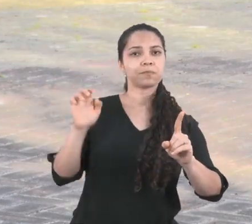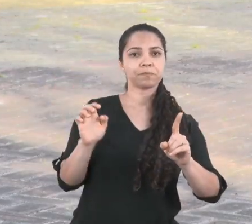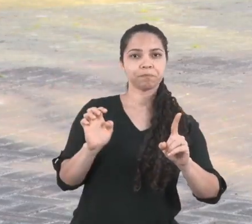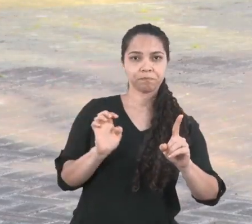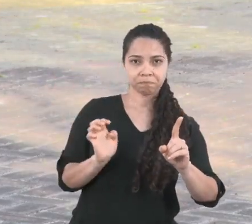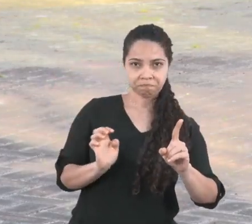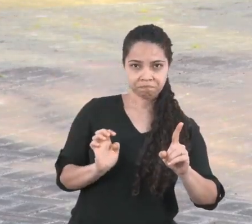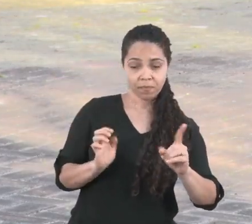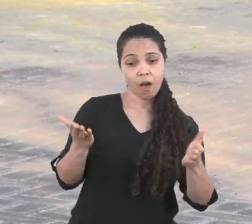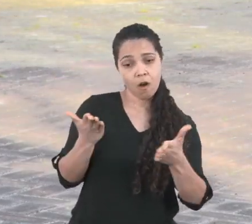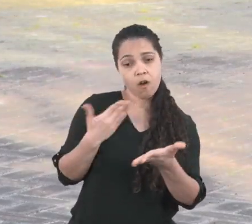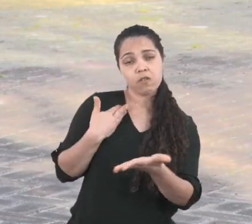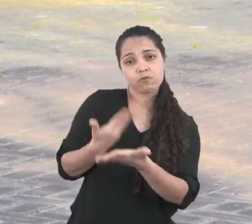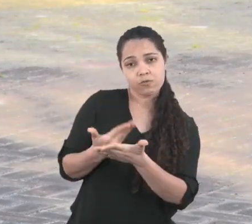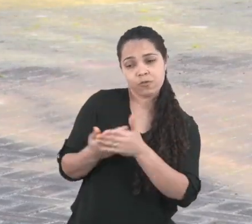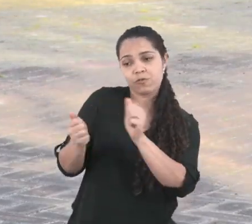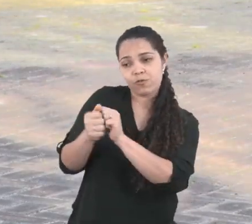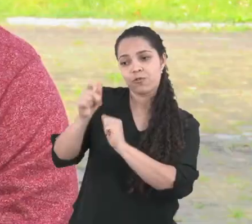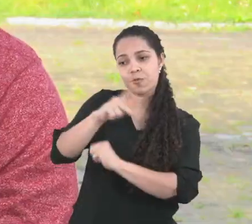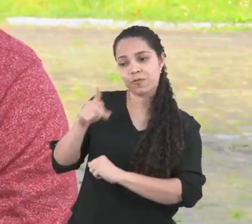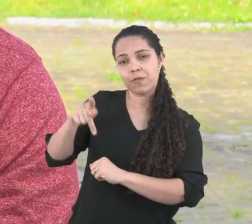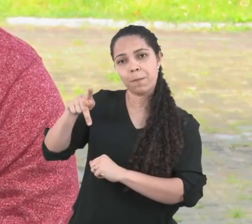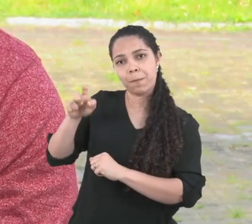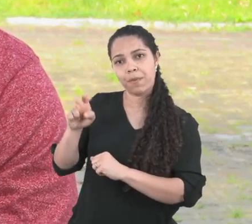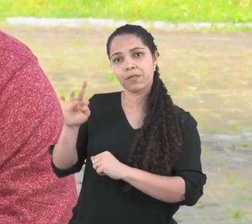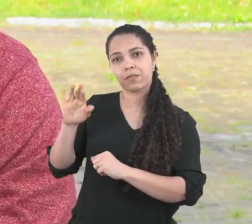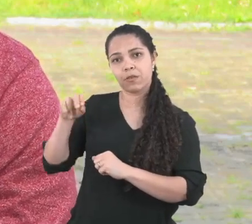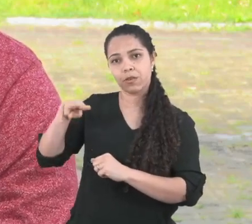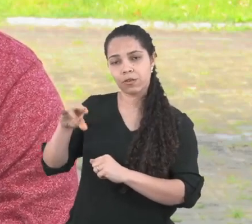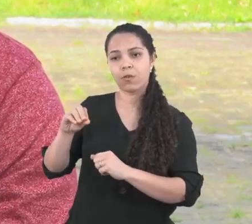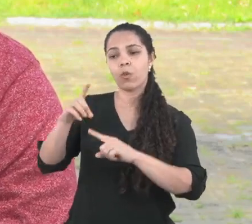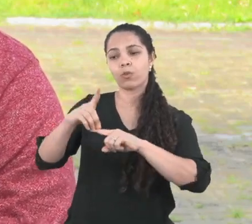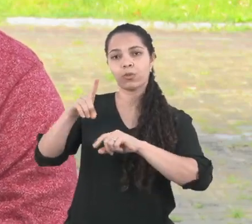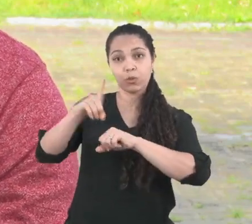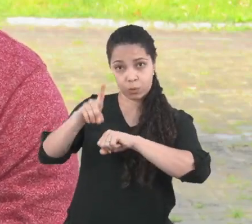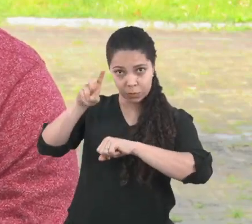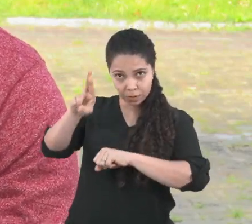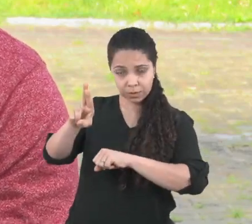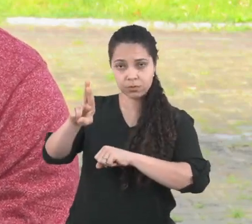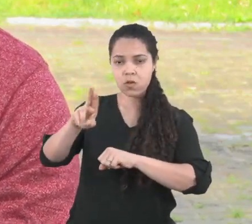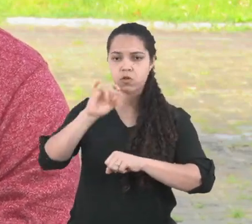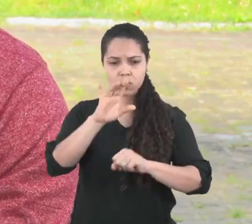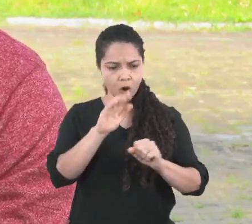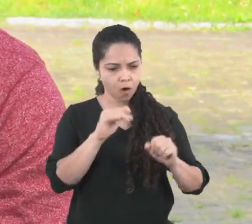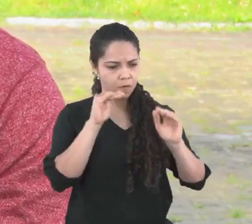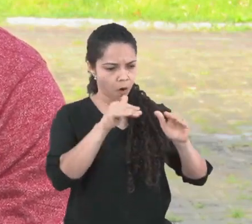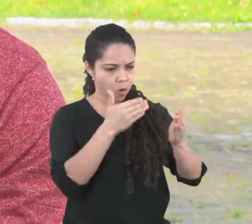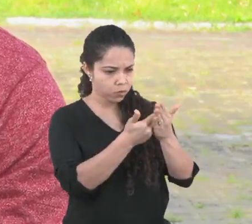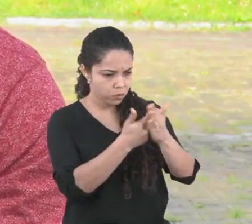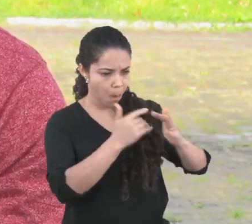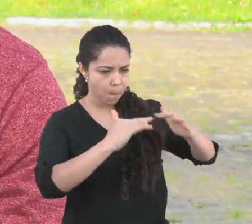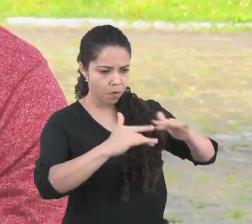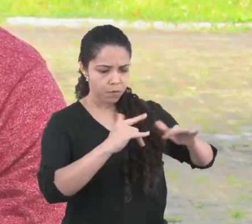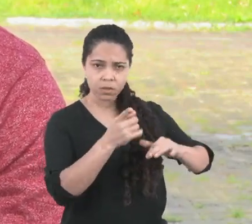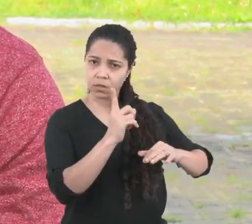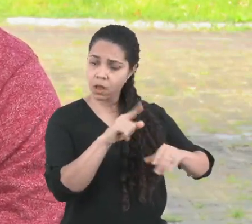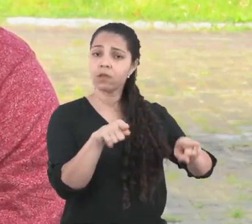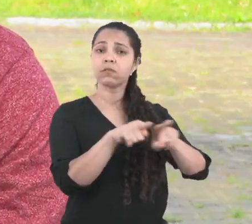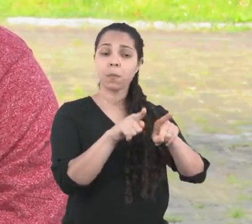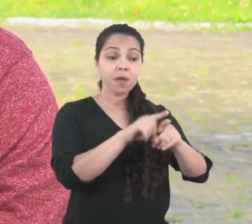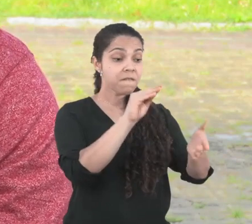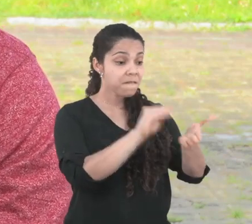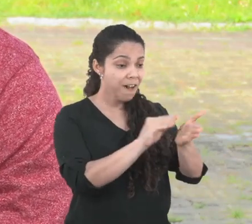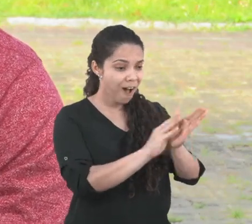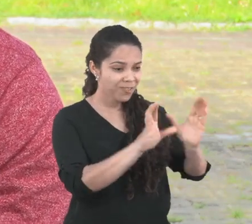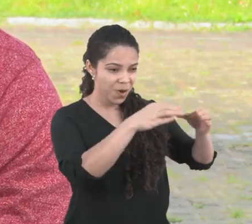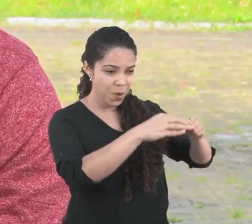estudando agora no doutorado, eu junto com o professor Petrone. Não só essa questão dos movimentos, mas pela falta de luta dos